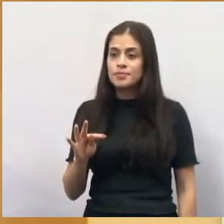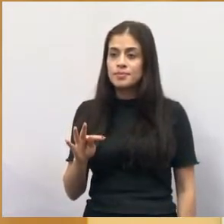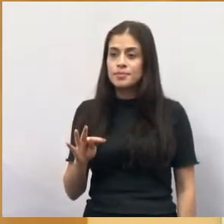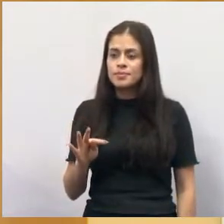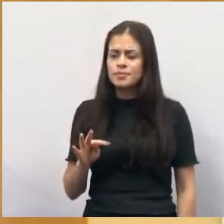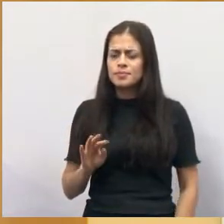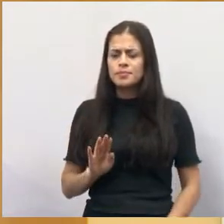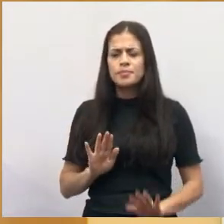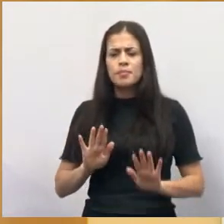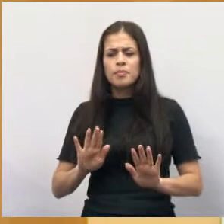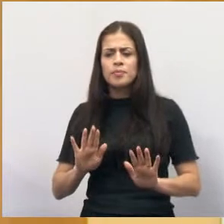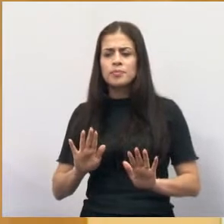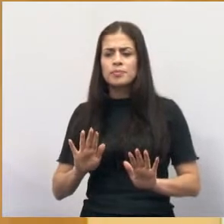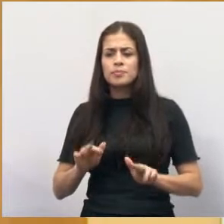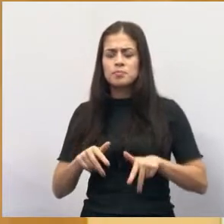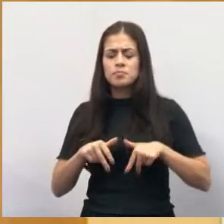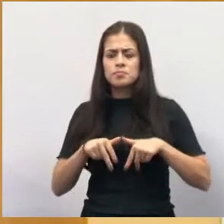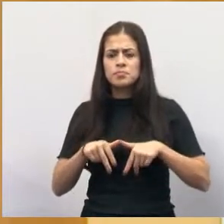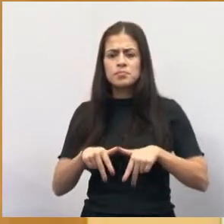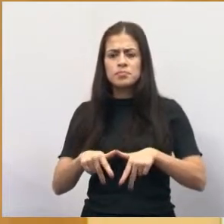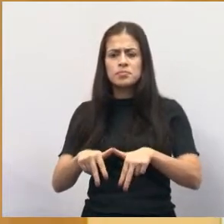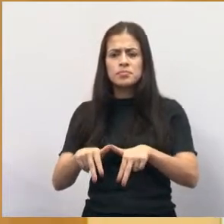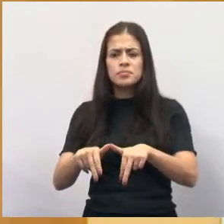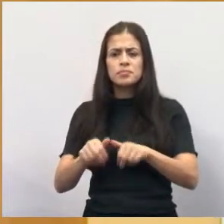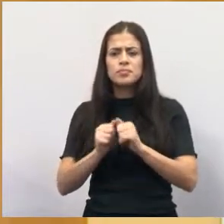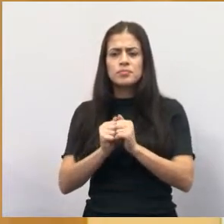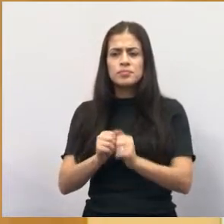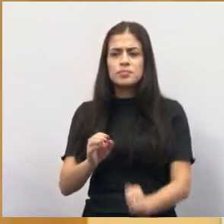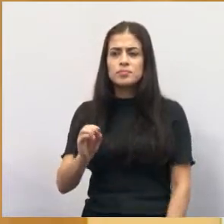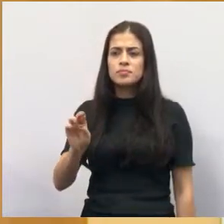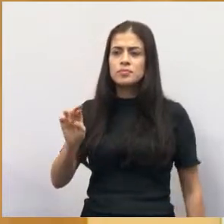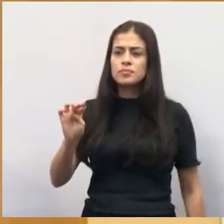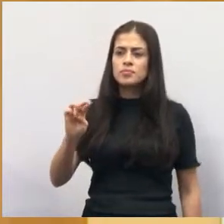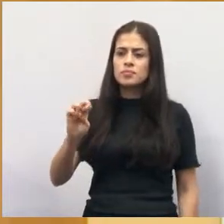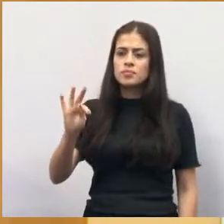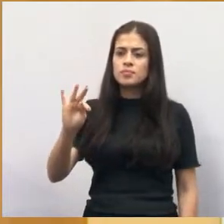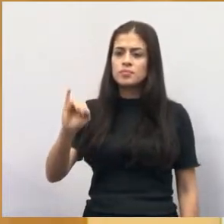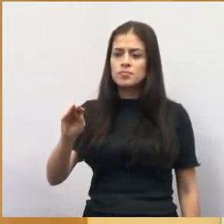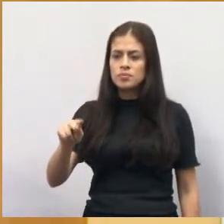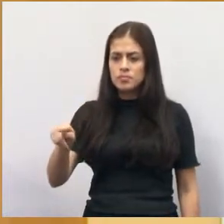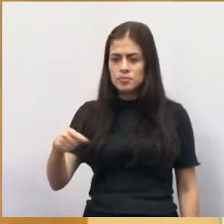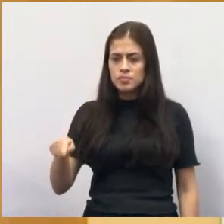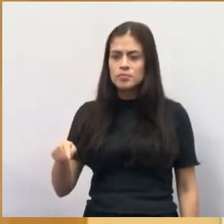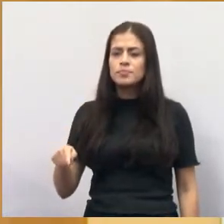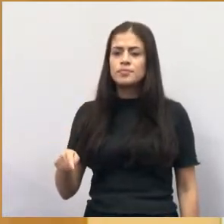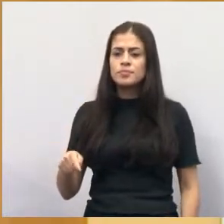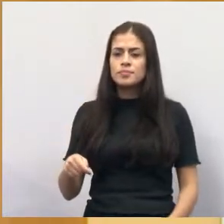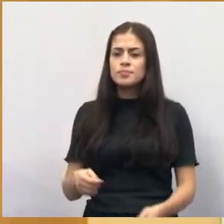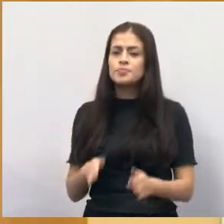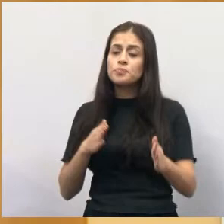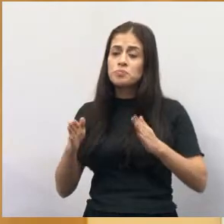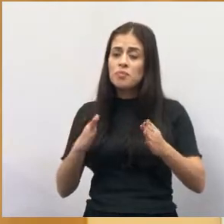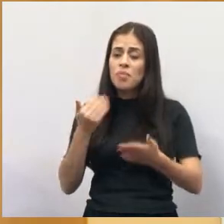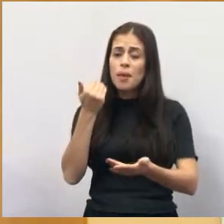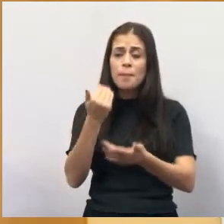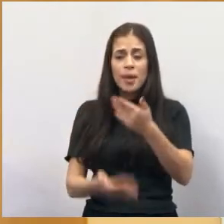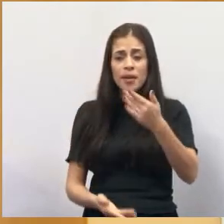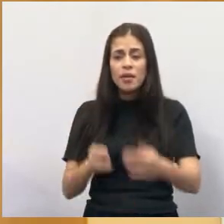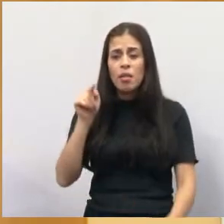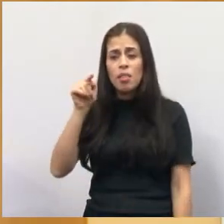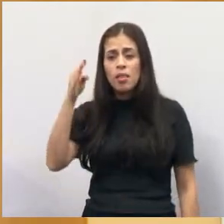andou de mãos dadas com Ortiz Júnior, que foi cassado em Taubaté, corrupção.